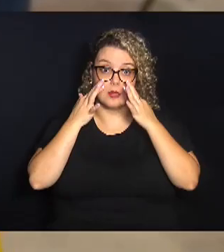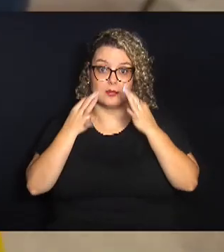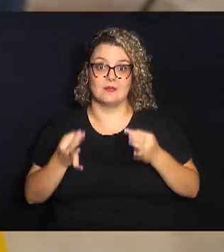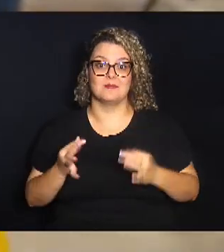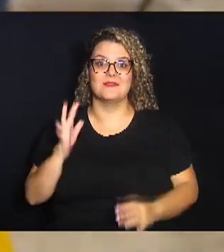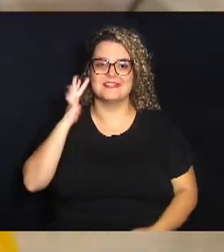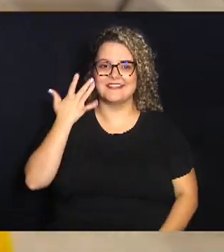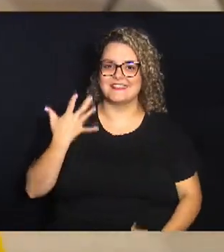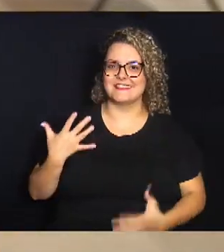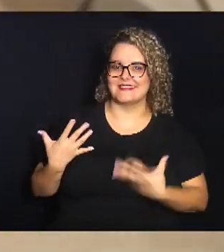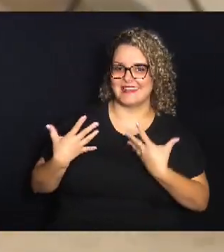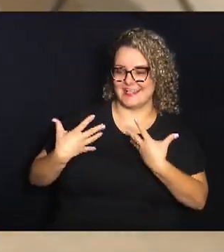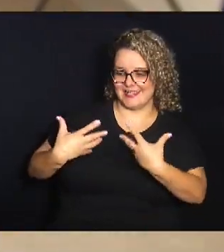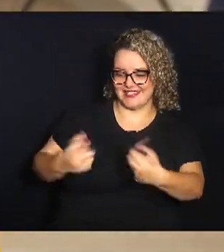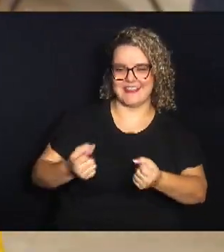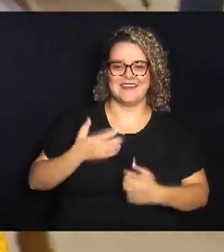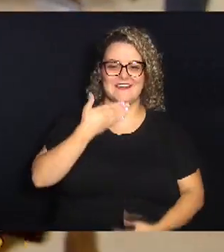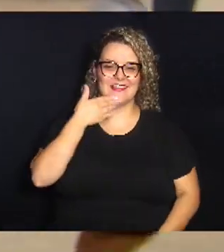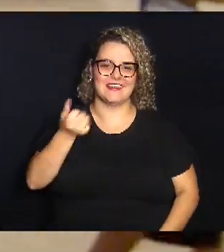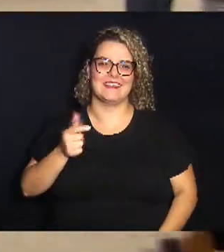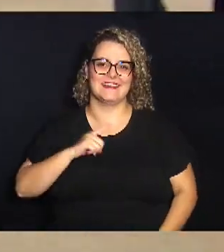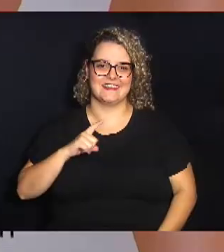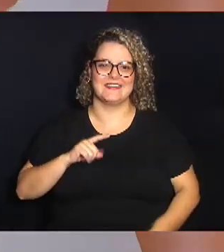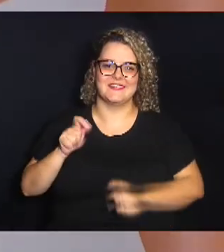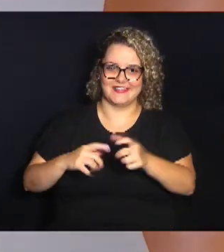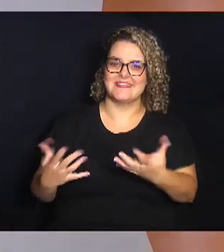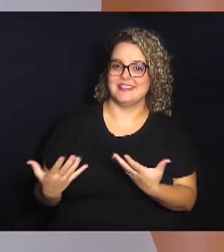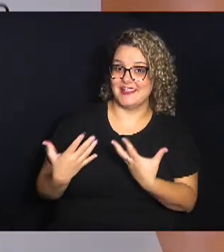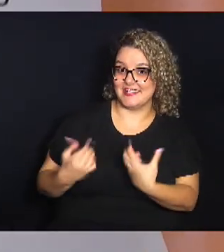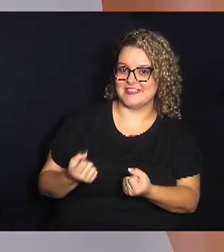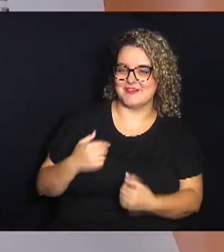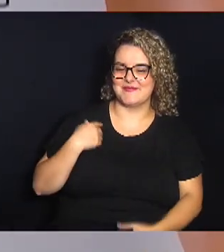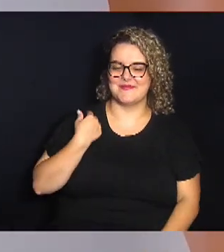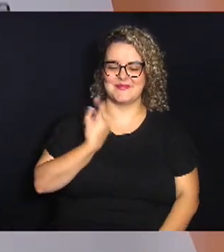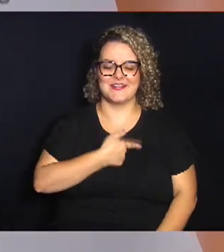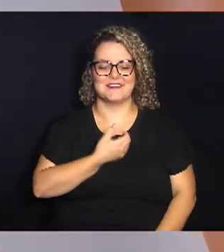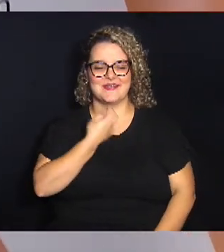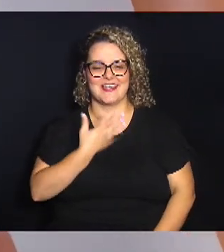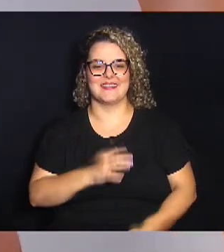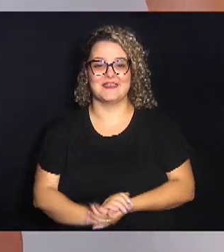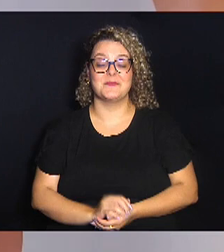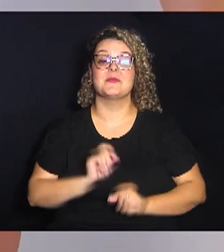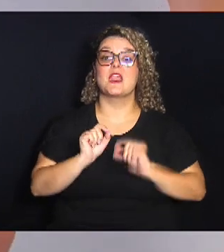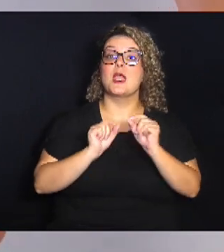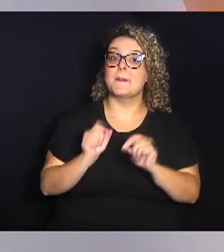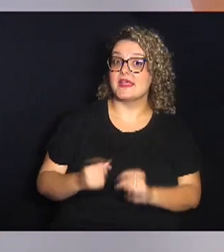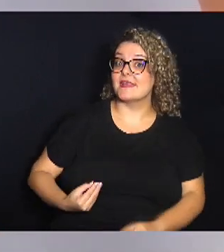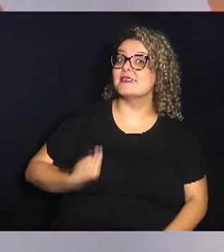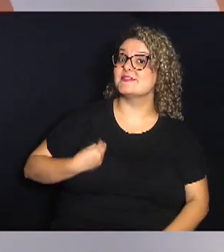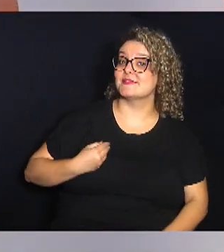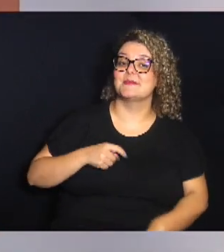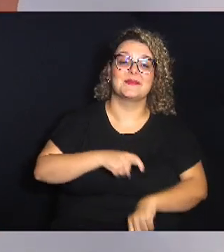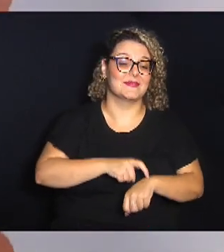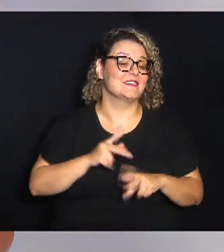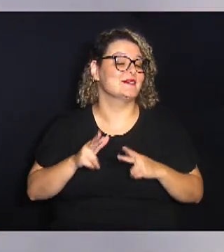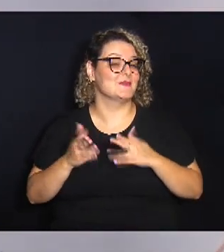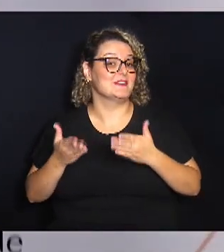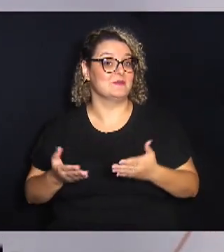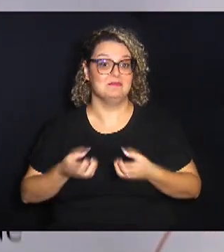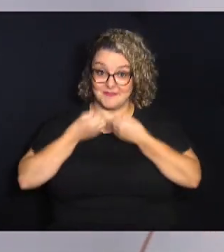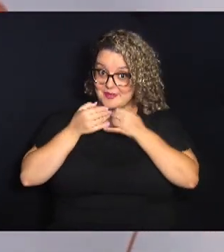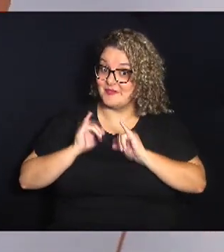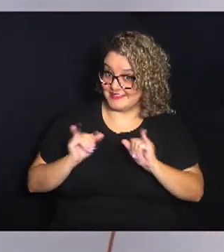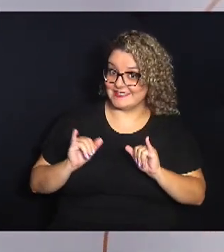eu acho que a recepção é a melhor que tem, o pessoal é muito receptivo aqui. E para quem quer vivenciar momentos como esse, uma boa notícia,